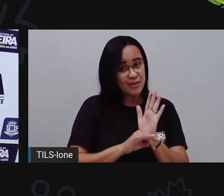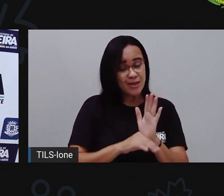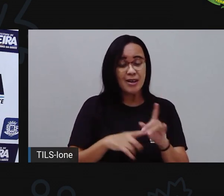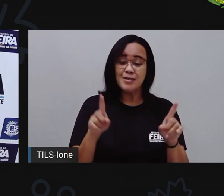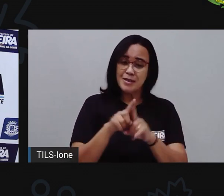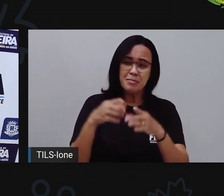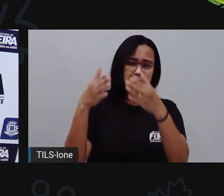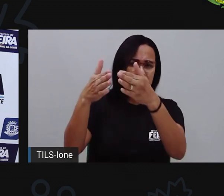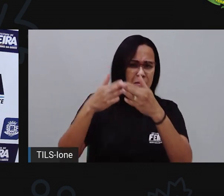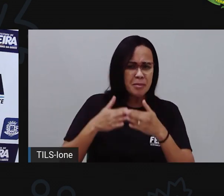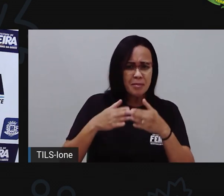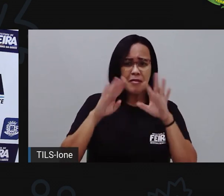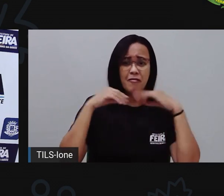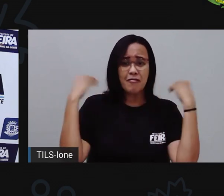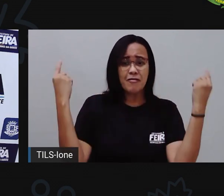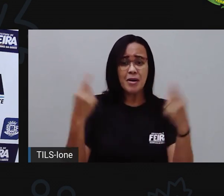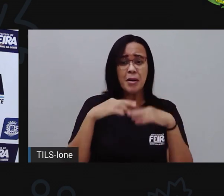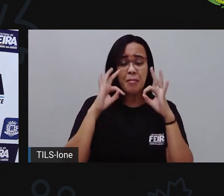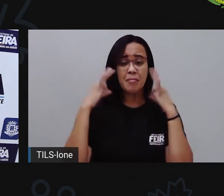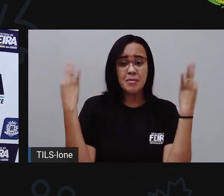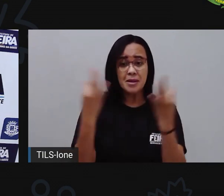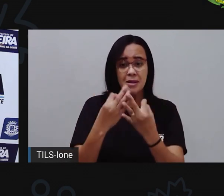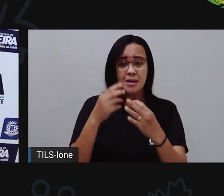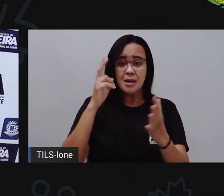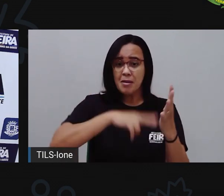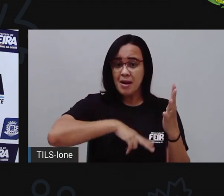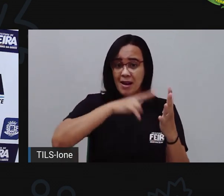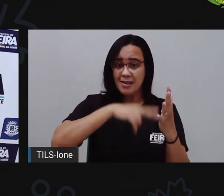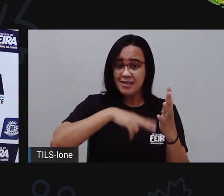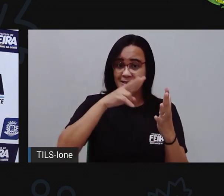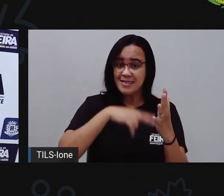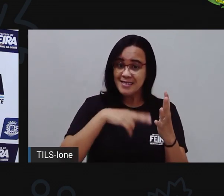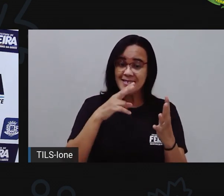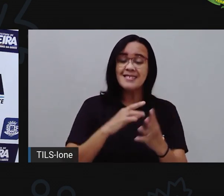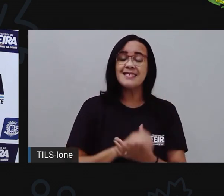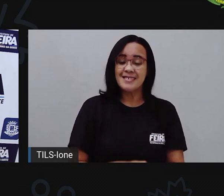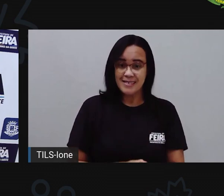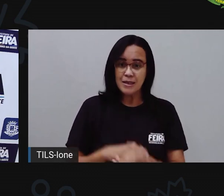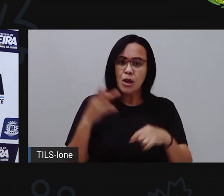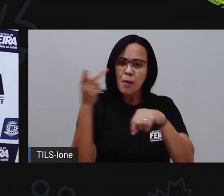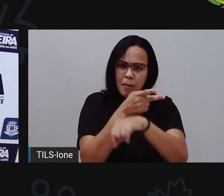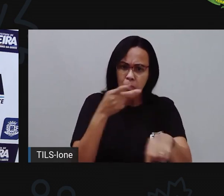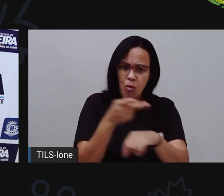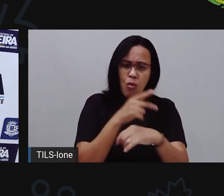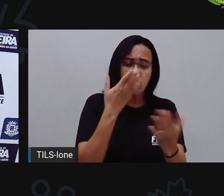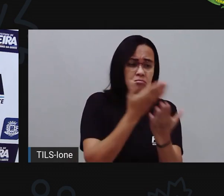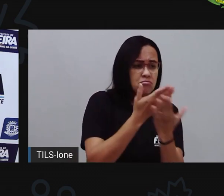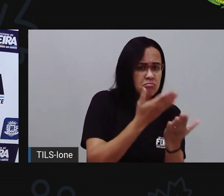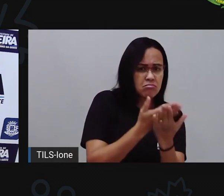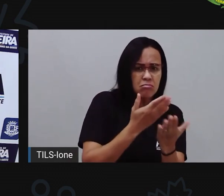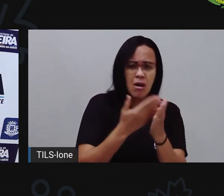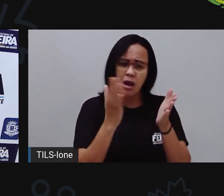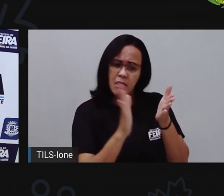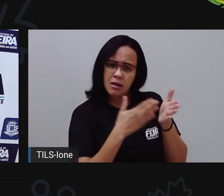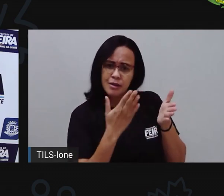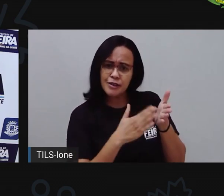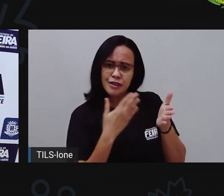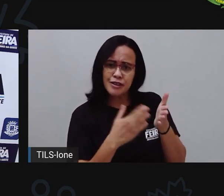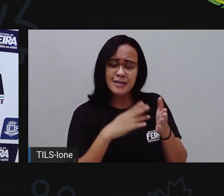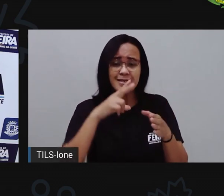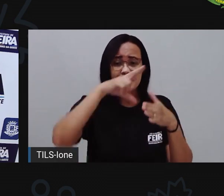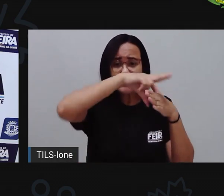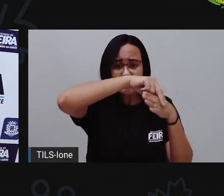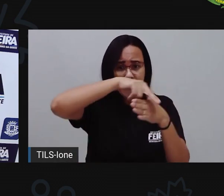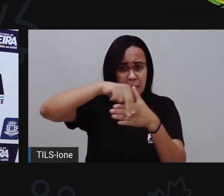vocês. procuram nas escolas aí que vocês estudam, se tem algum cordel lá na escola, né? Pergunte a Pró se ela tem, se ela